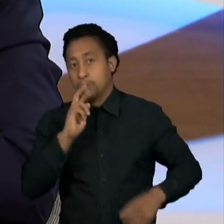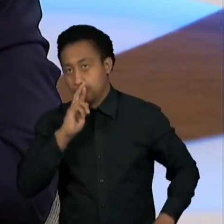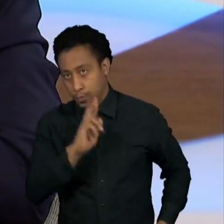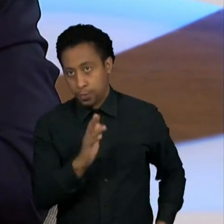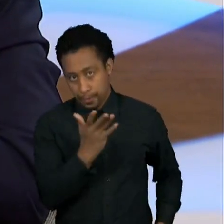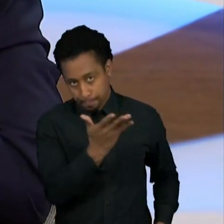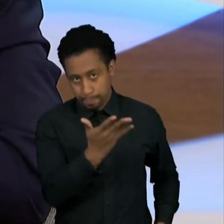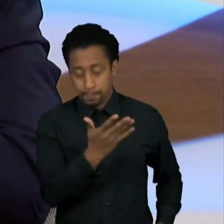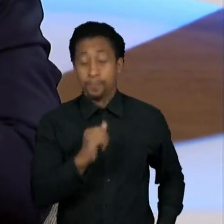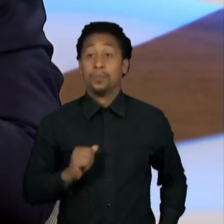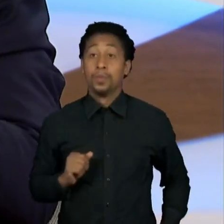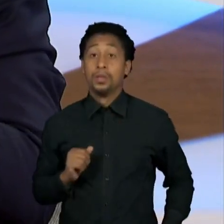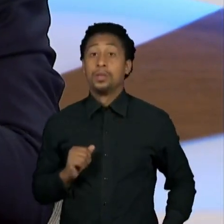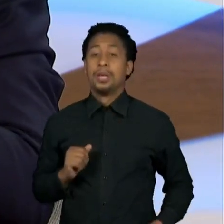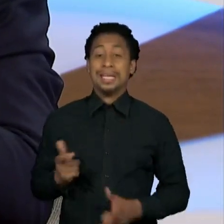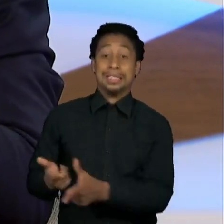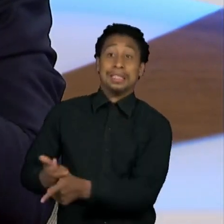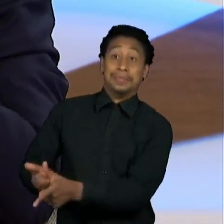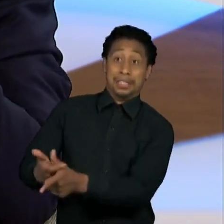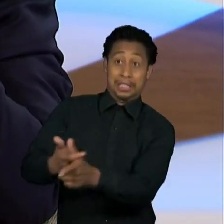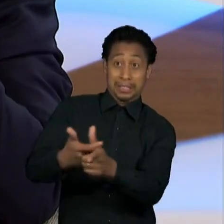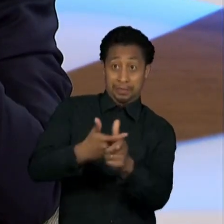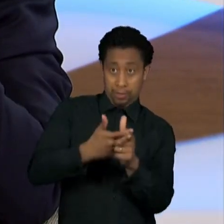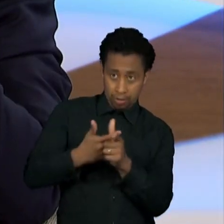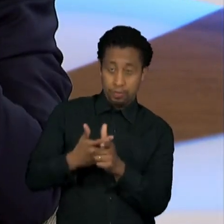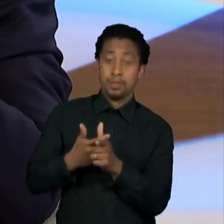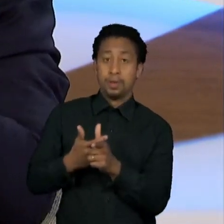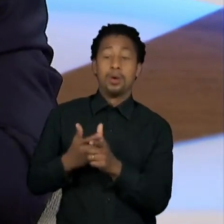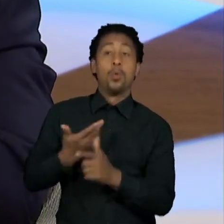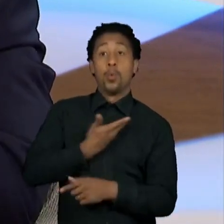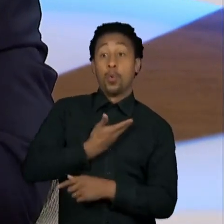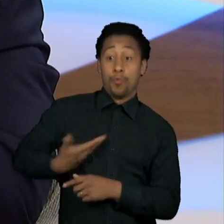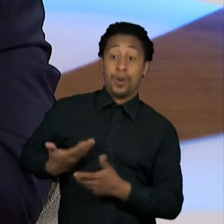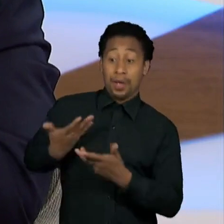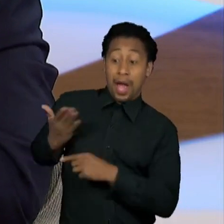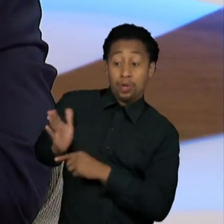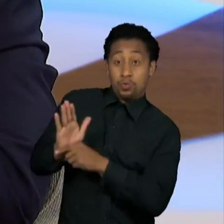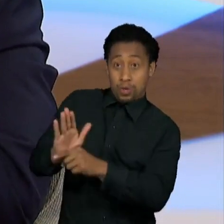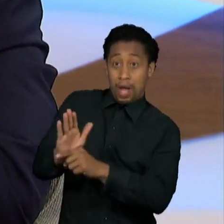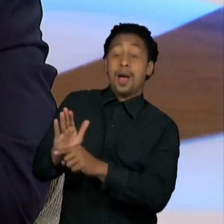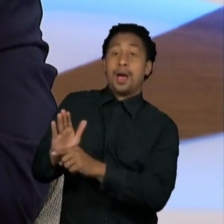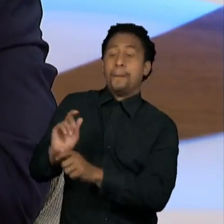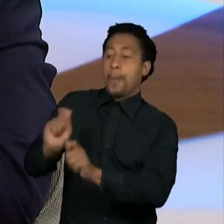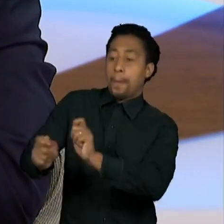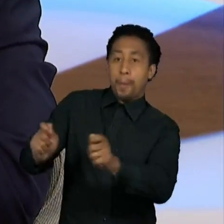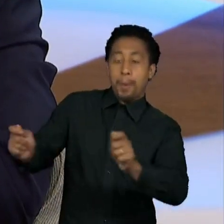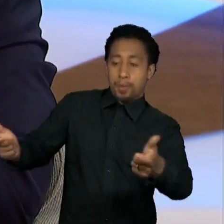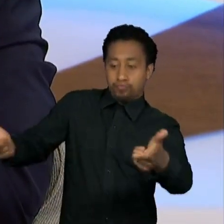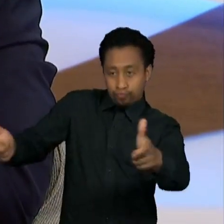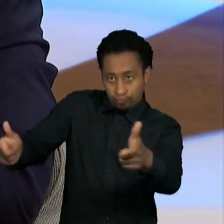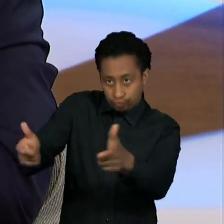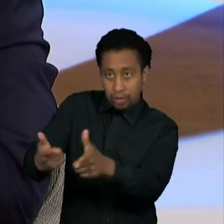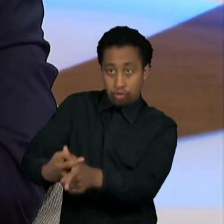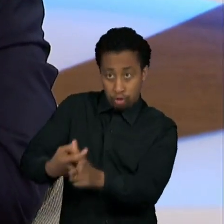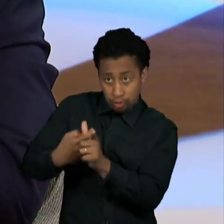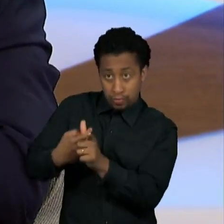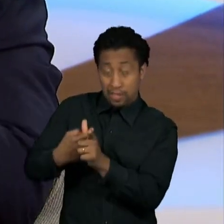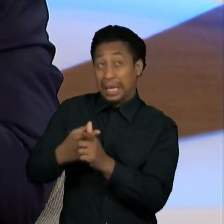respondi. Em relação ao Desenrola, eu não conheço os detalhes do programa, a gente trabalhou no passado muito nessa coisa das